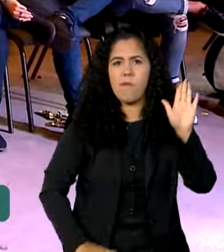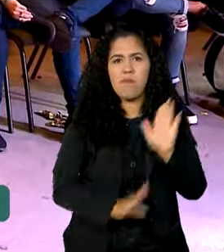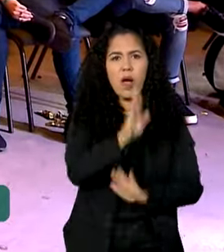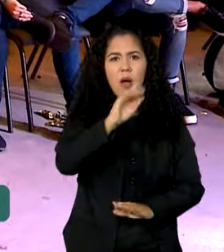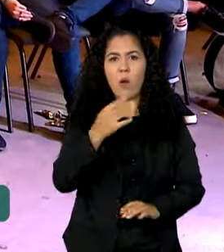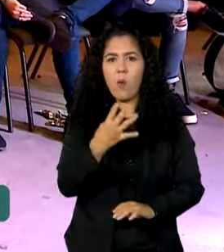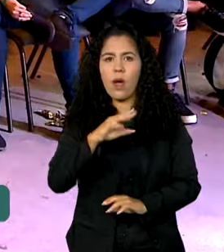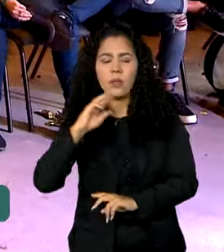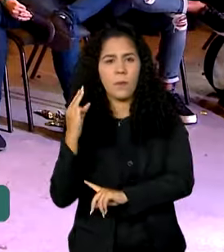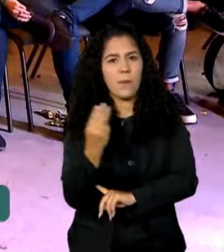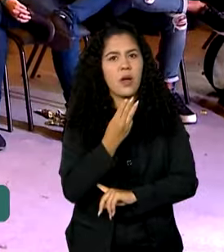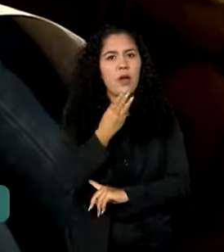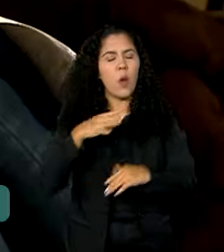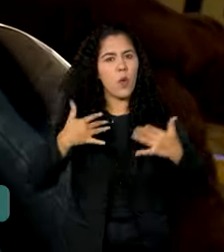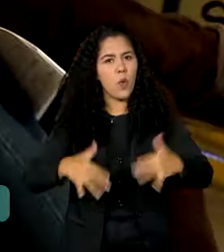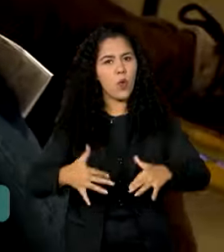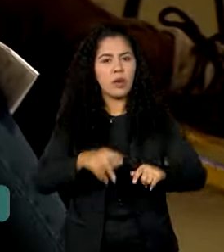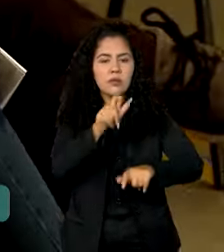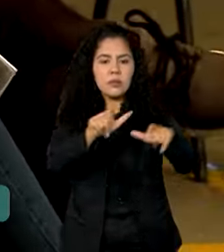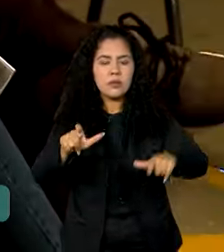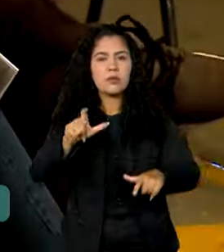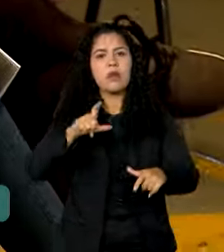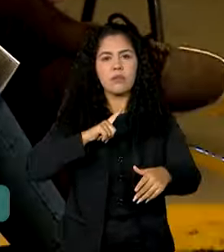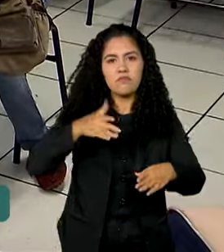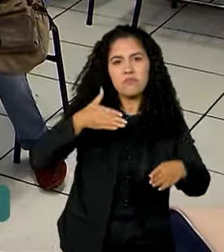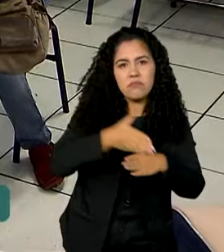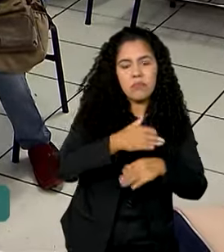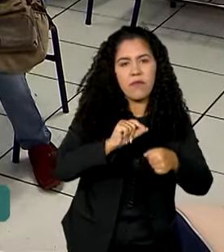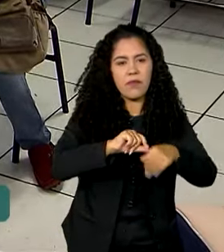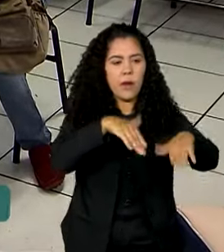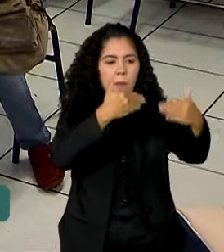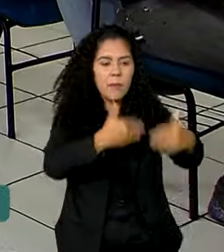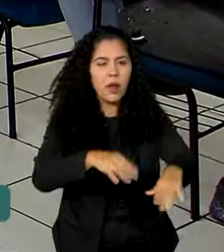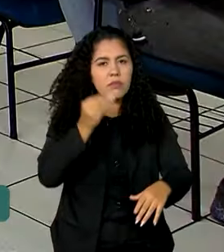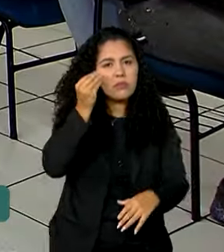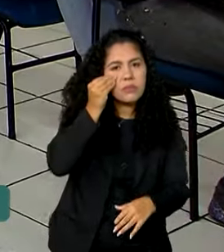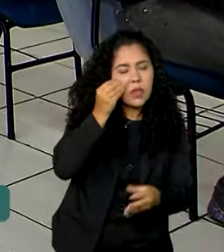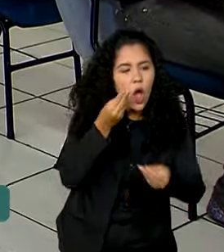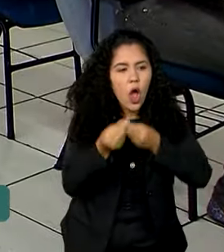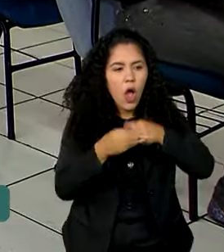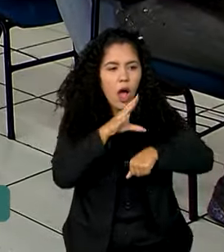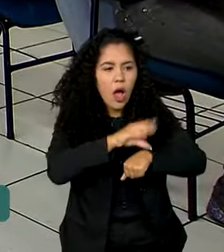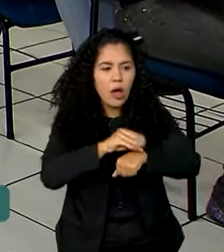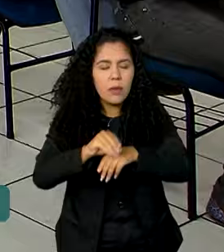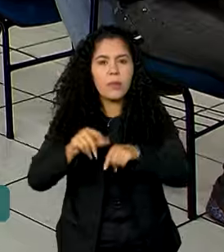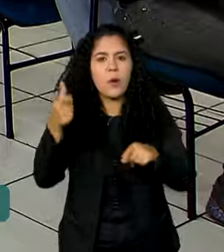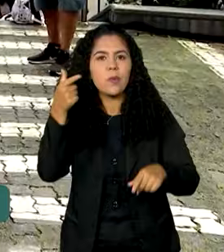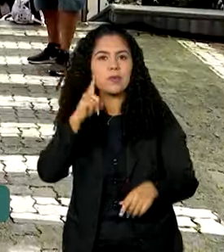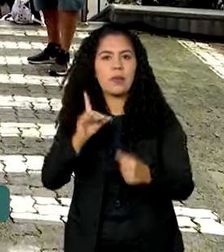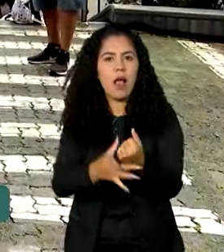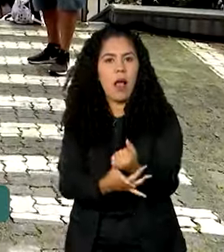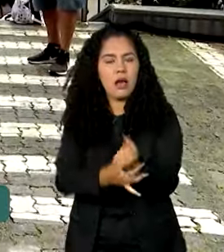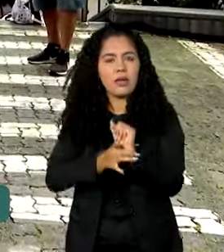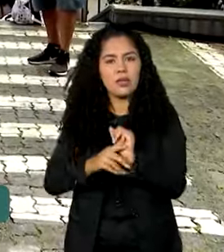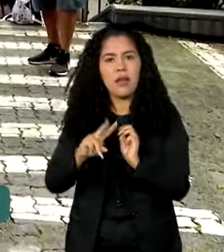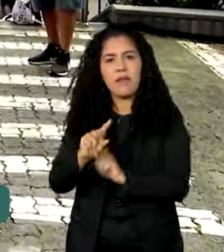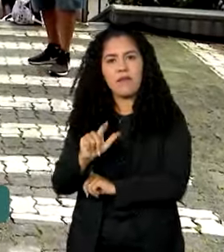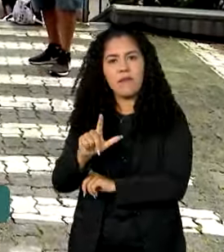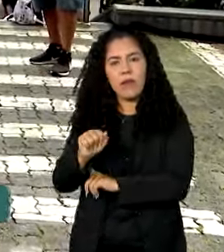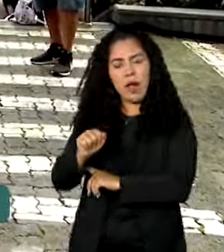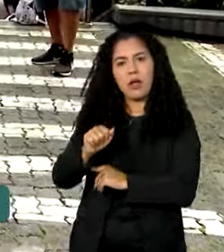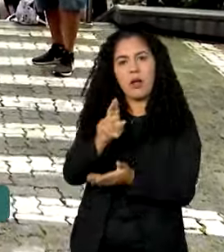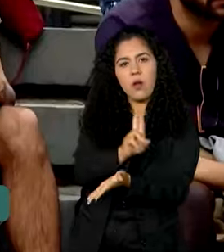Gente que fez para testar os conhecimentos, para garantir uma vaga numa universidade, ou para